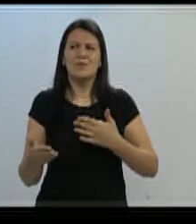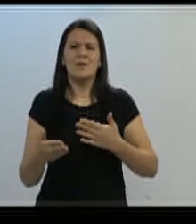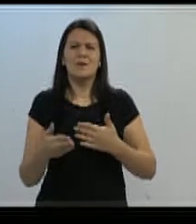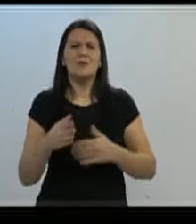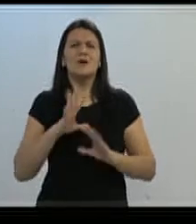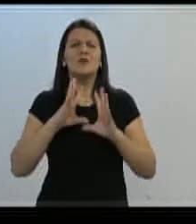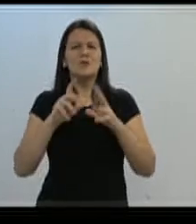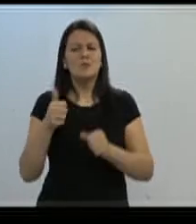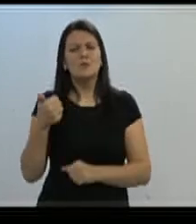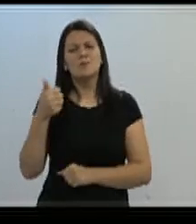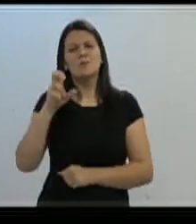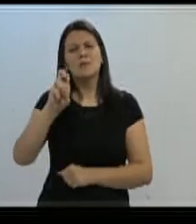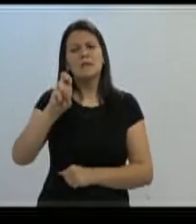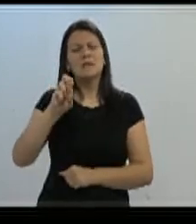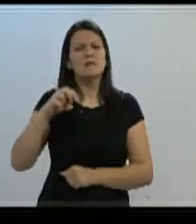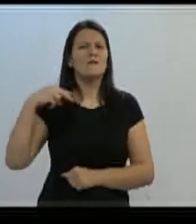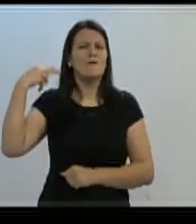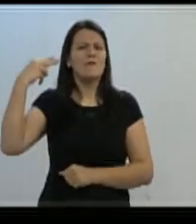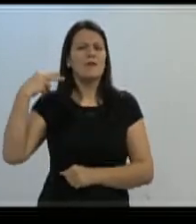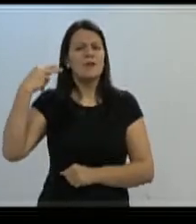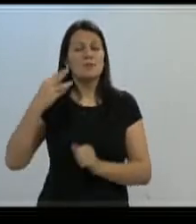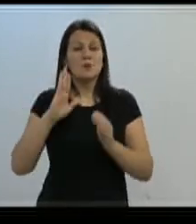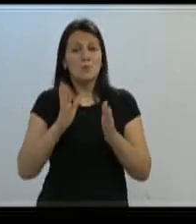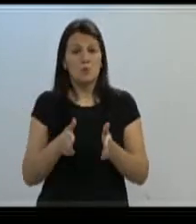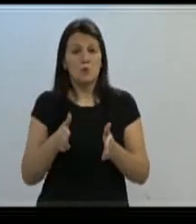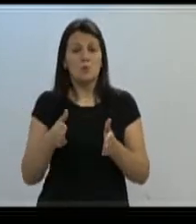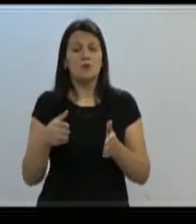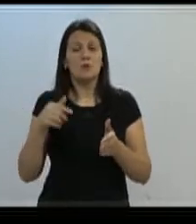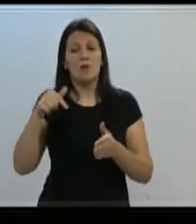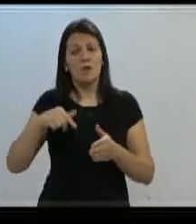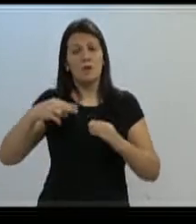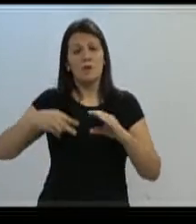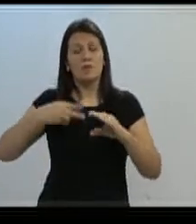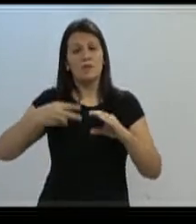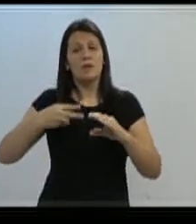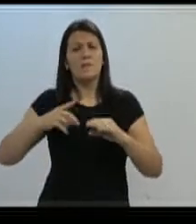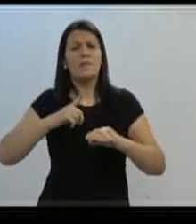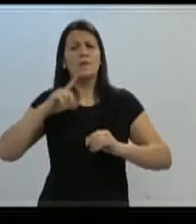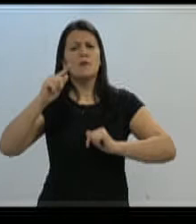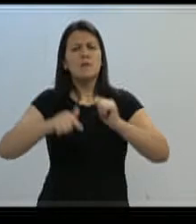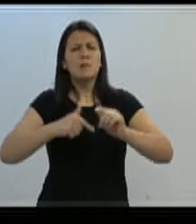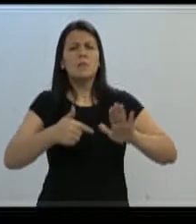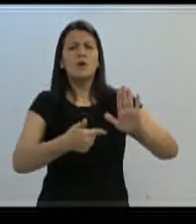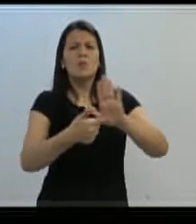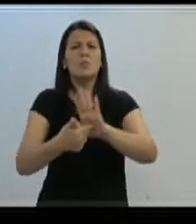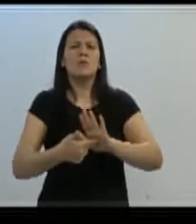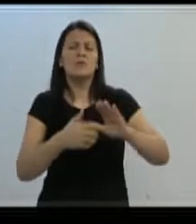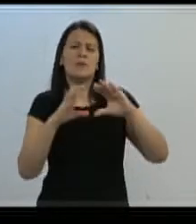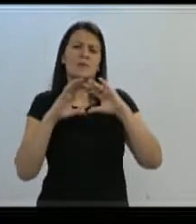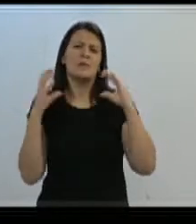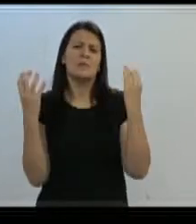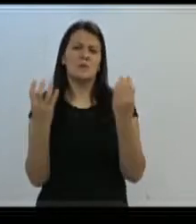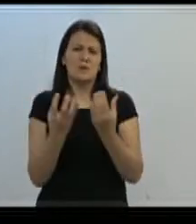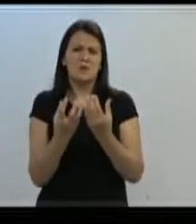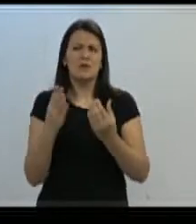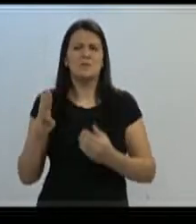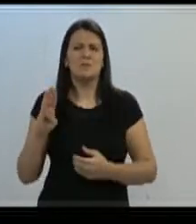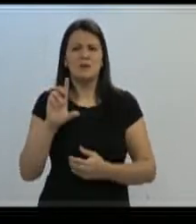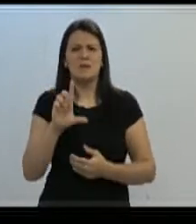vereadores que hoje compõem a Câmara de Vereadores de Blumenau têm esse trabalho prestado à comunidade blumenauense.